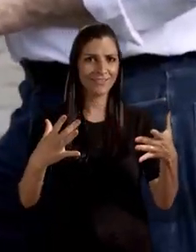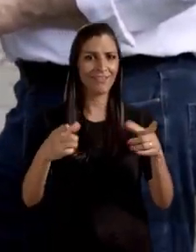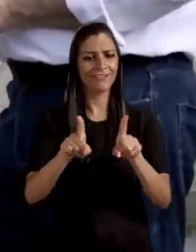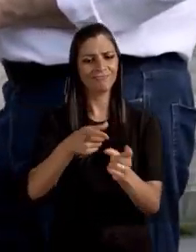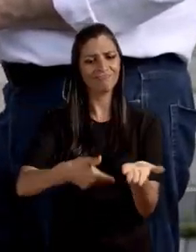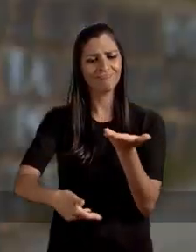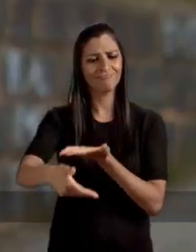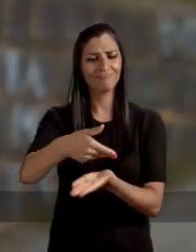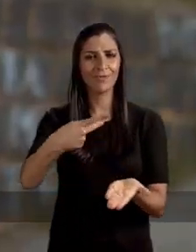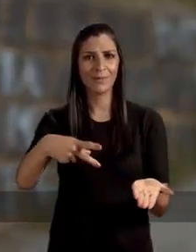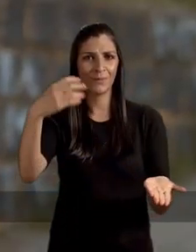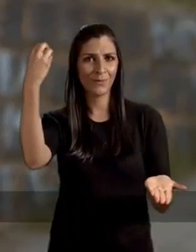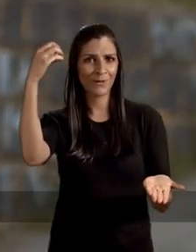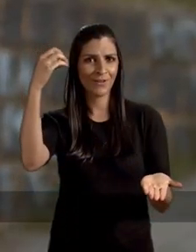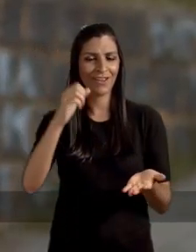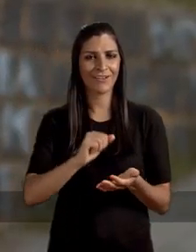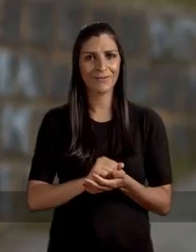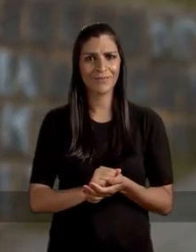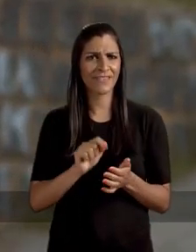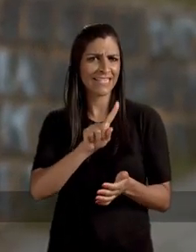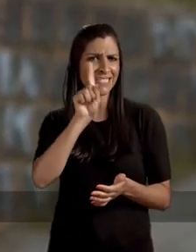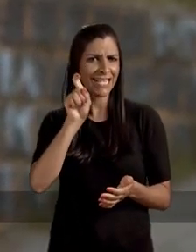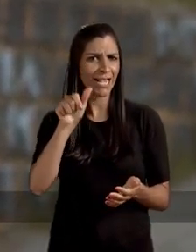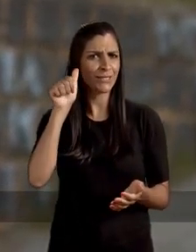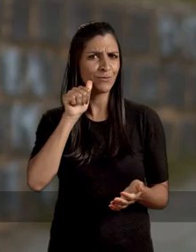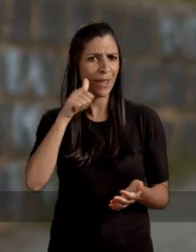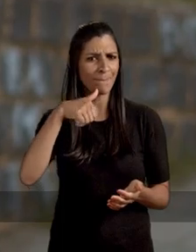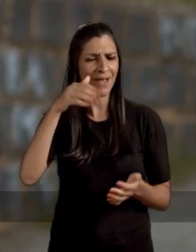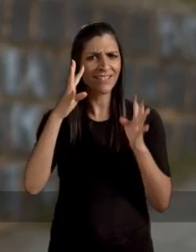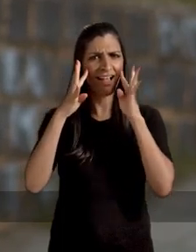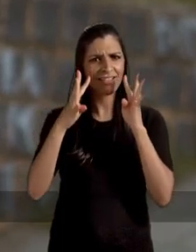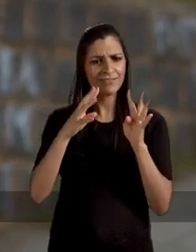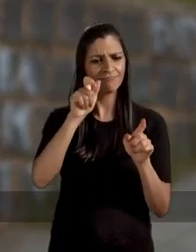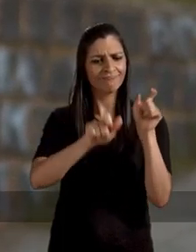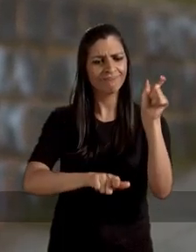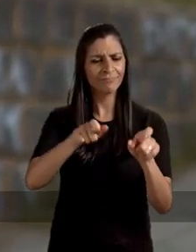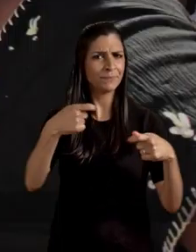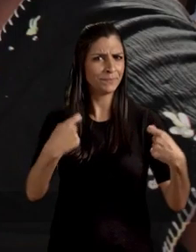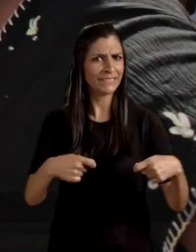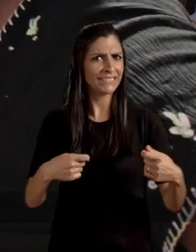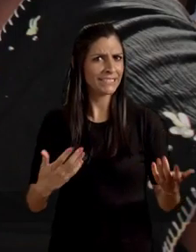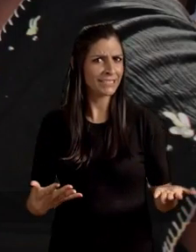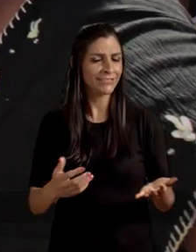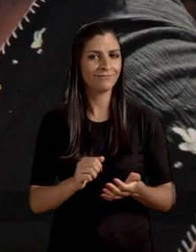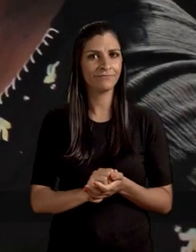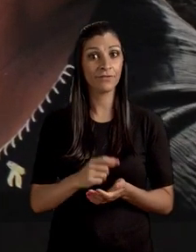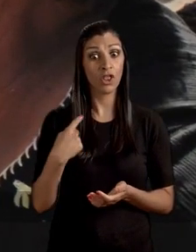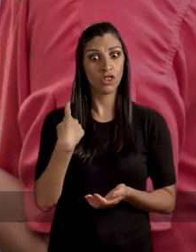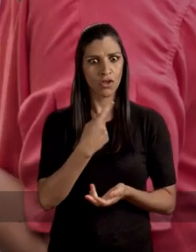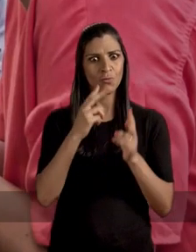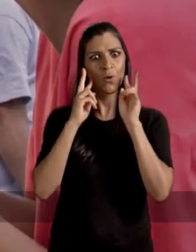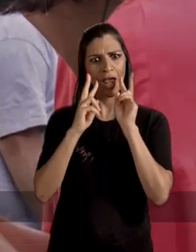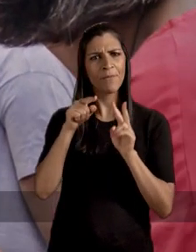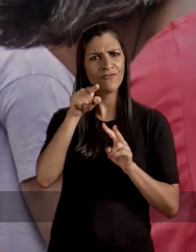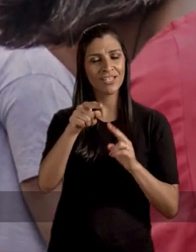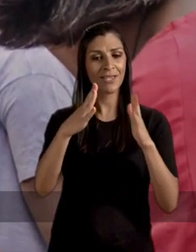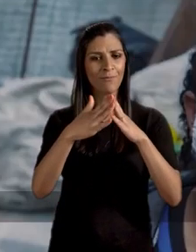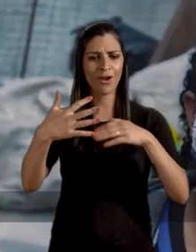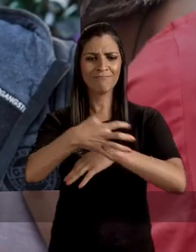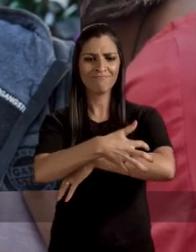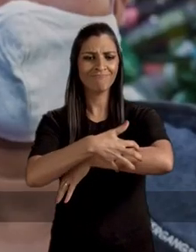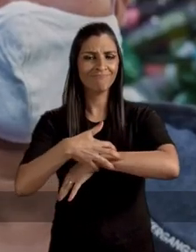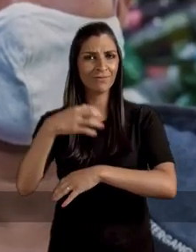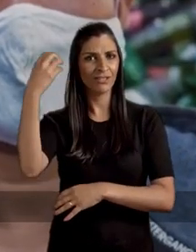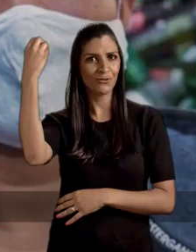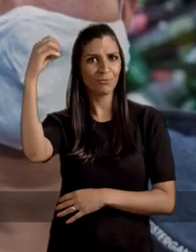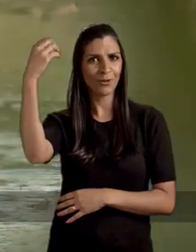junto com a Manuela, vamos resgatar a democracia e o diálogo em Porto Alegre. Será que por ser mulher vai dar mais atenção a